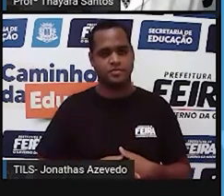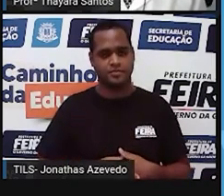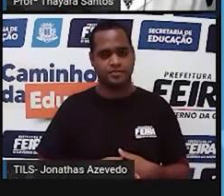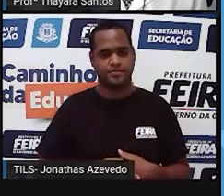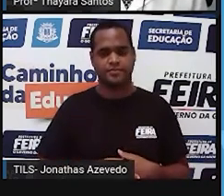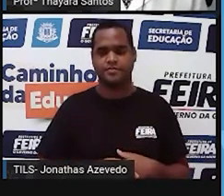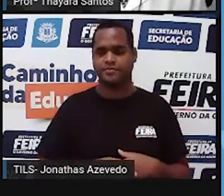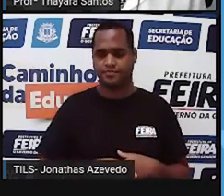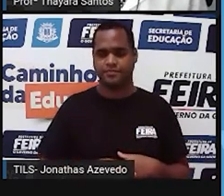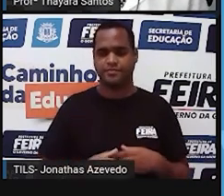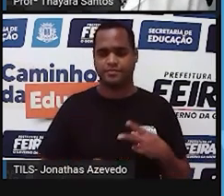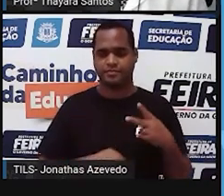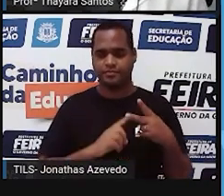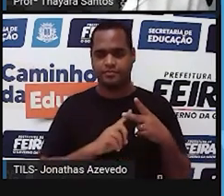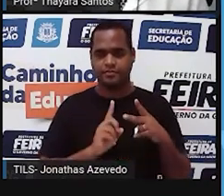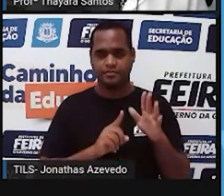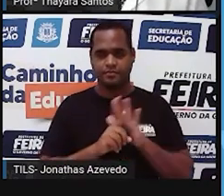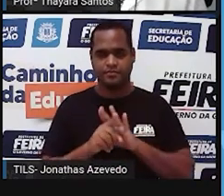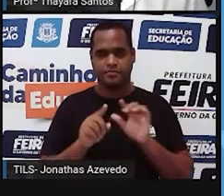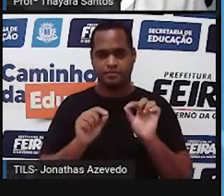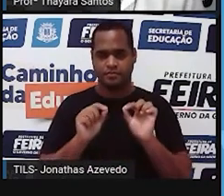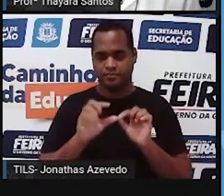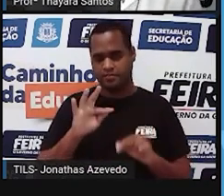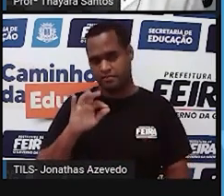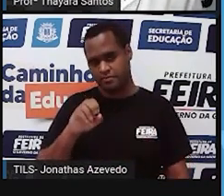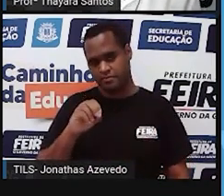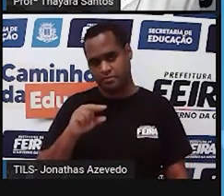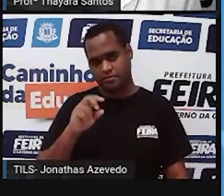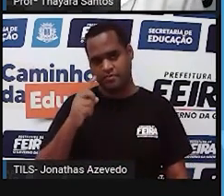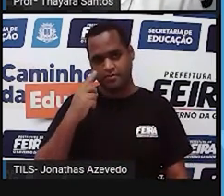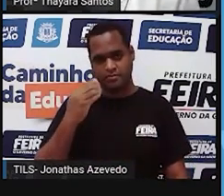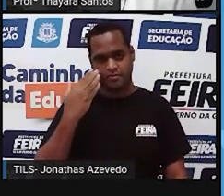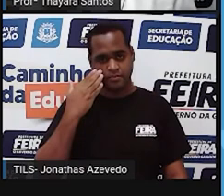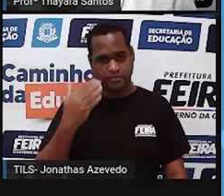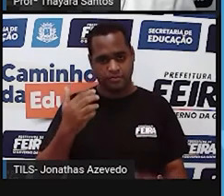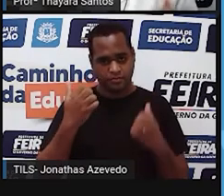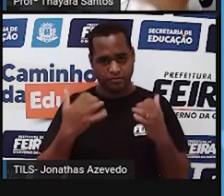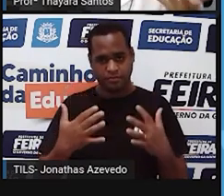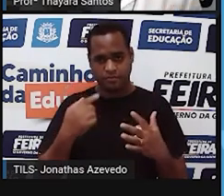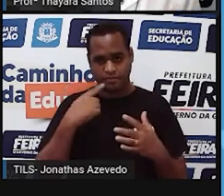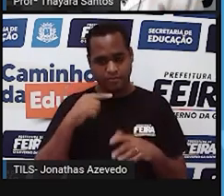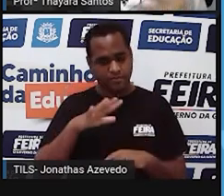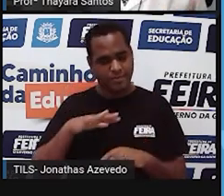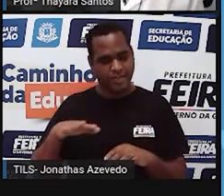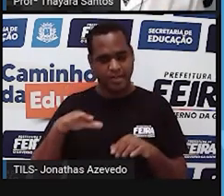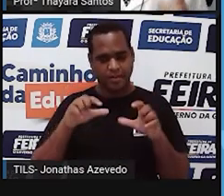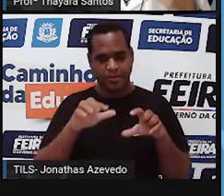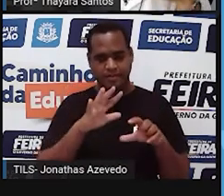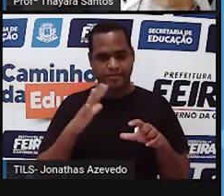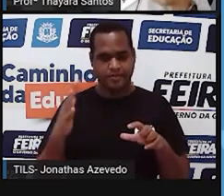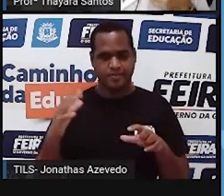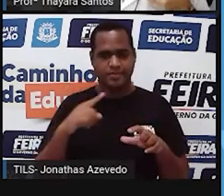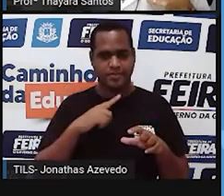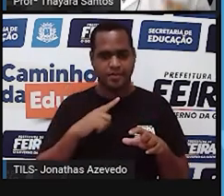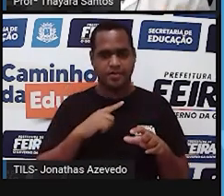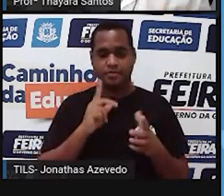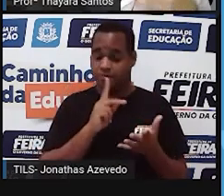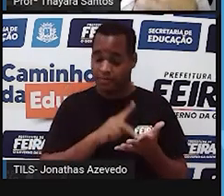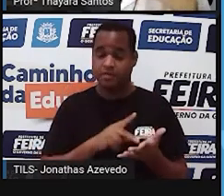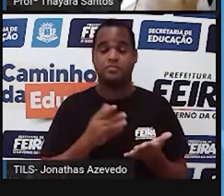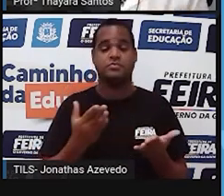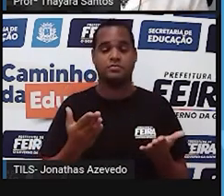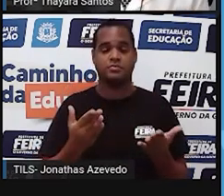Segunda questão. O fenótipo é o resultado da expressão do genótipo mais o ambiente. Essa afirmação é? Verdadeira.